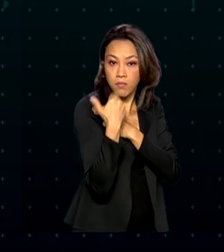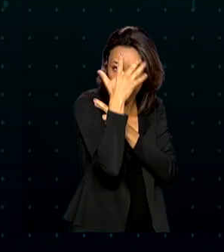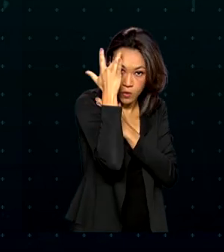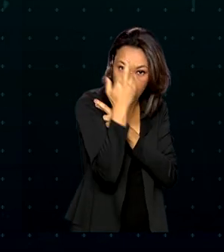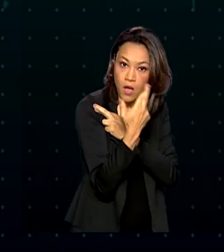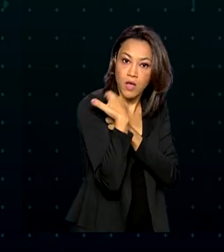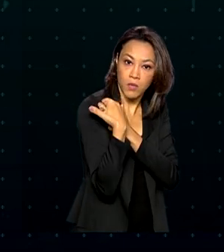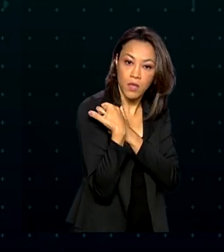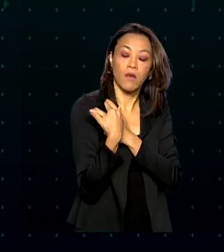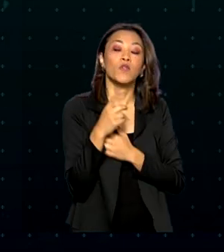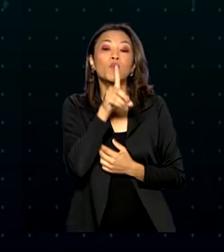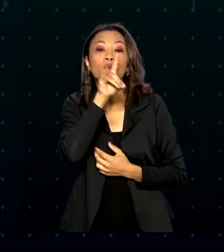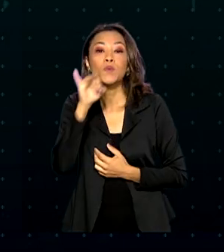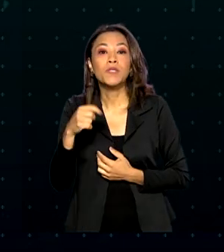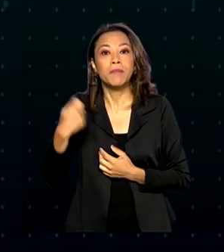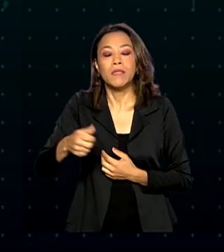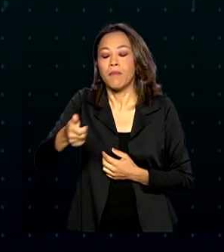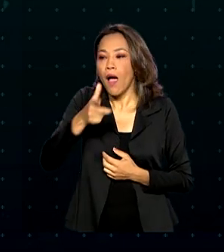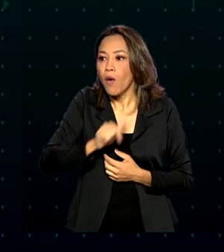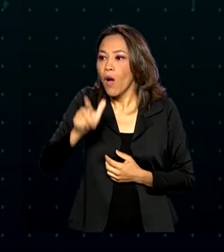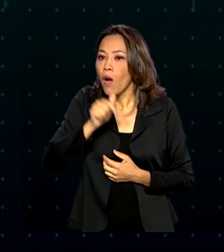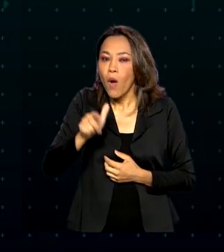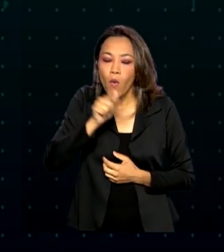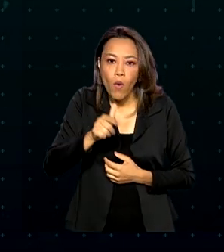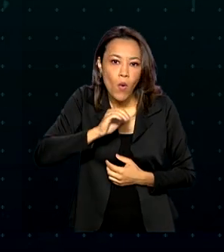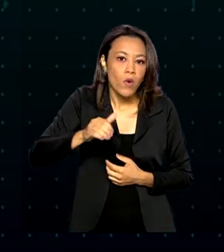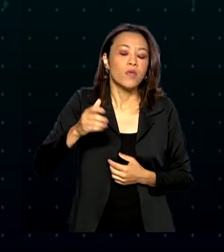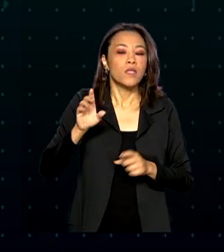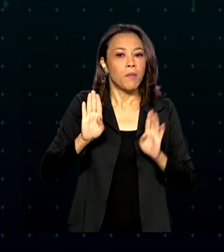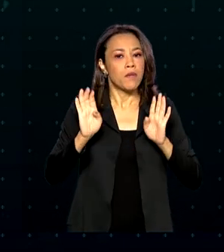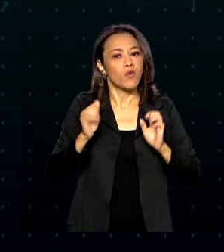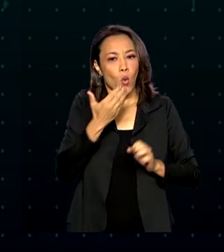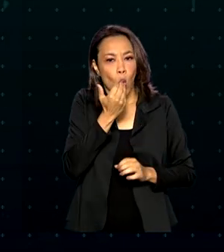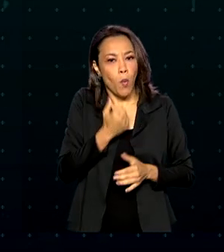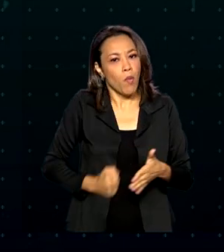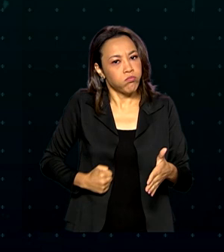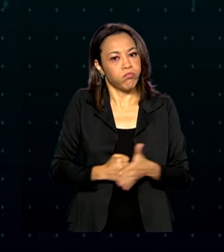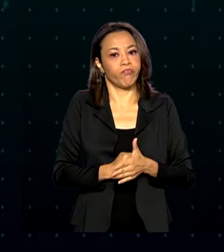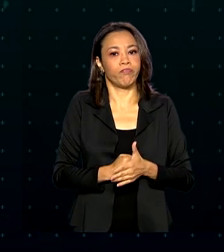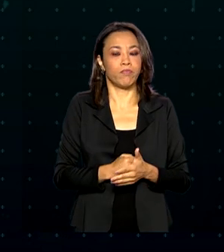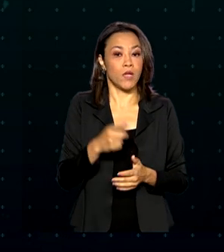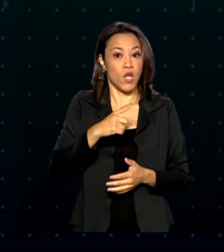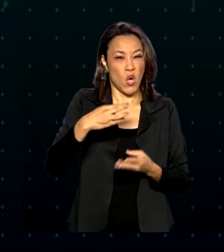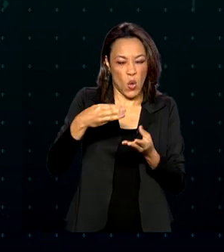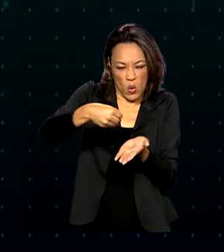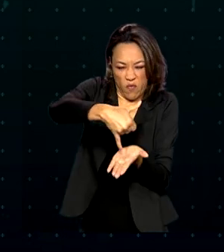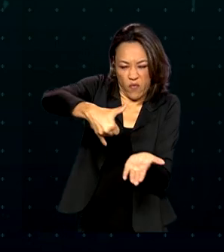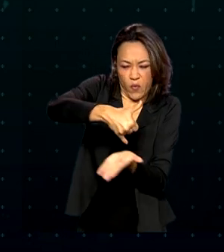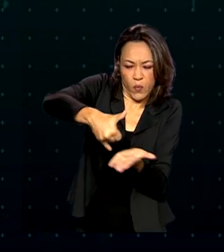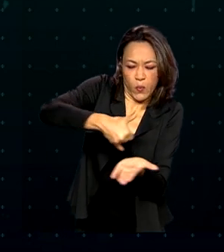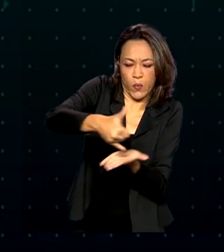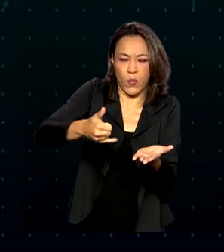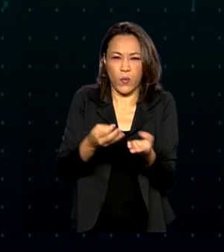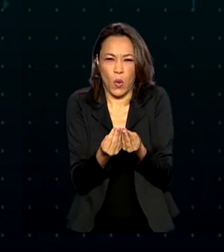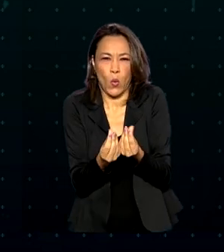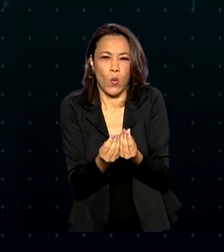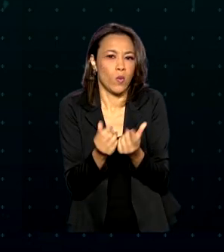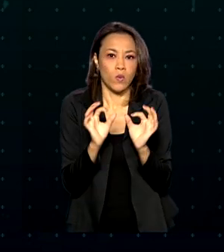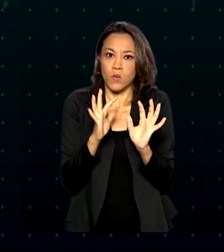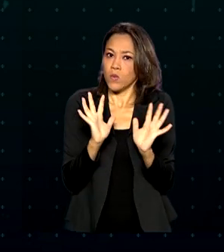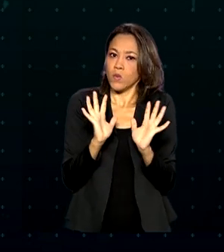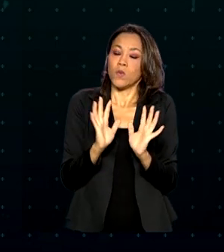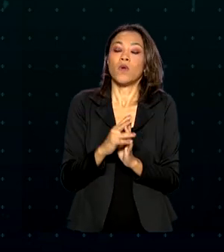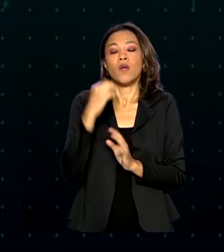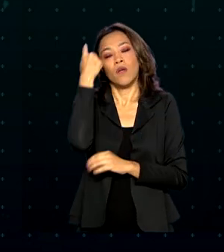doação, é necessário beber bastante água e estar bem alimentado, sem a ingestão de gorduras e frituras, ter dormido pelo